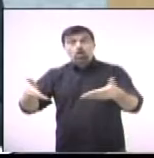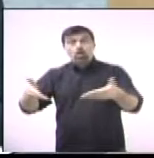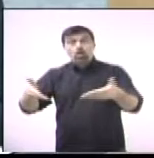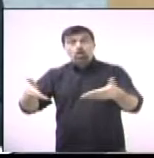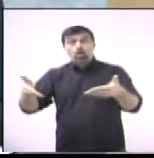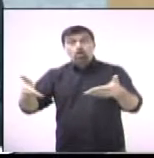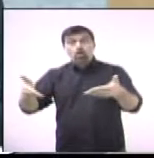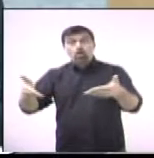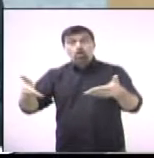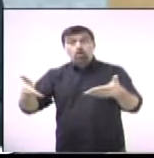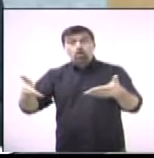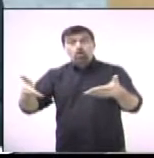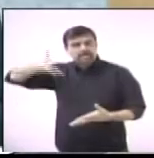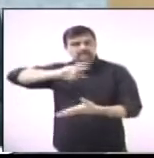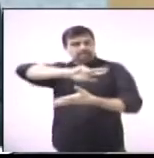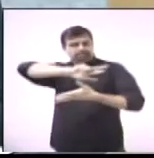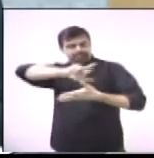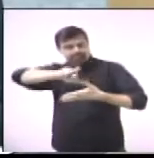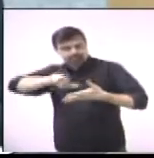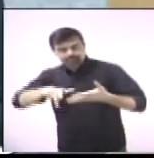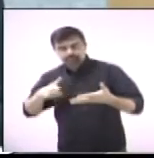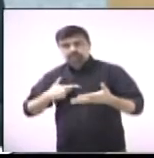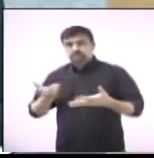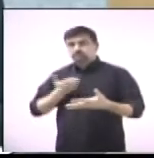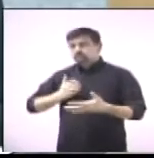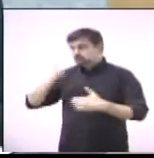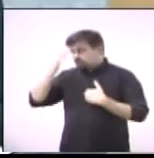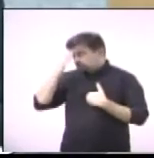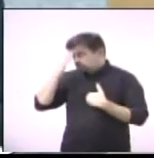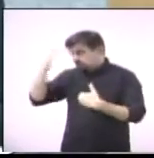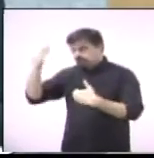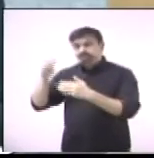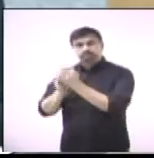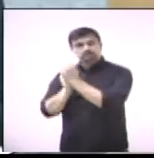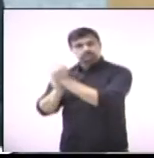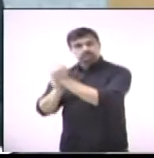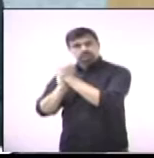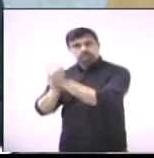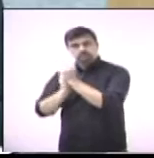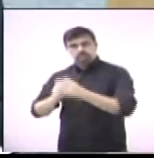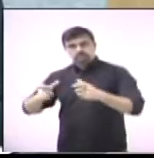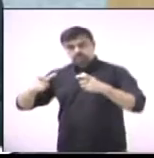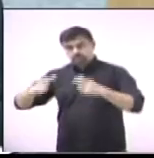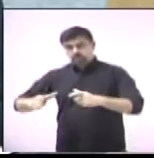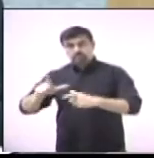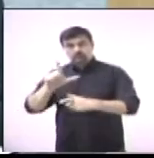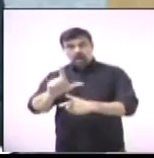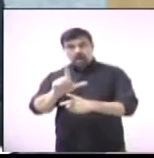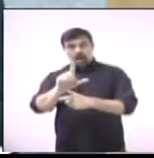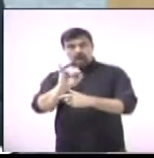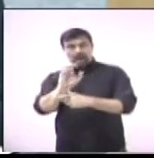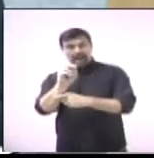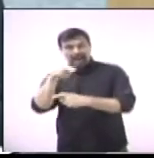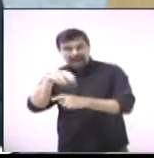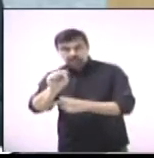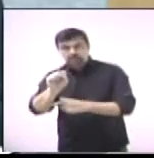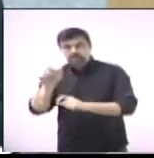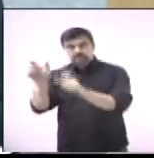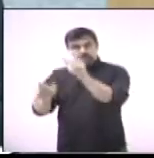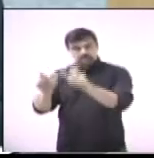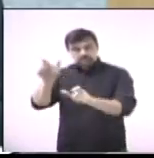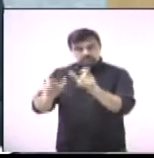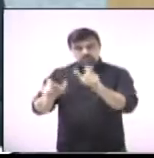de palestras. Então, deixo aqui os meus parabéns ao Lions, meus parabéns às pessoas que